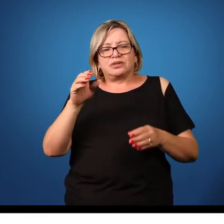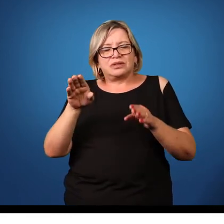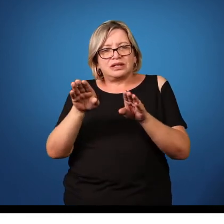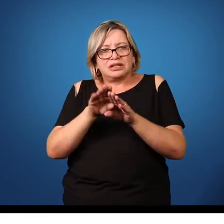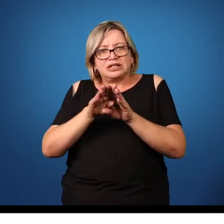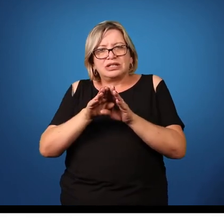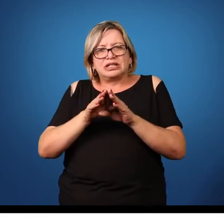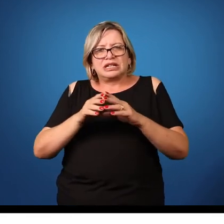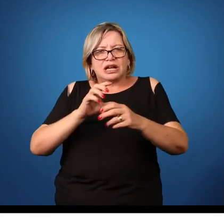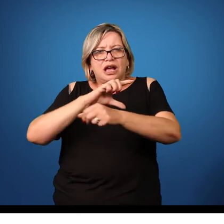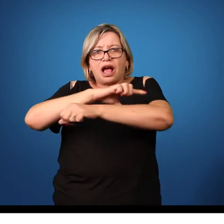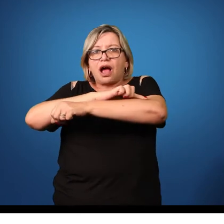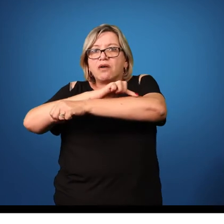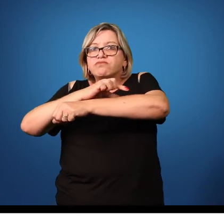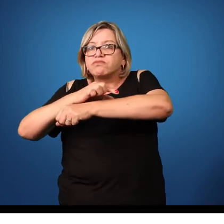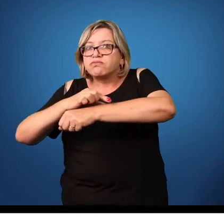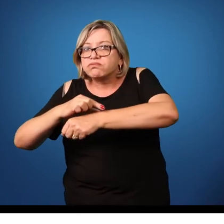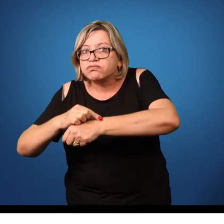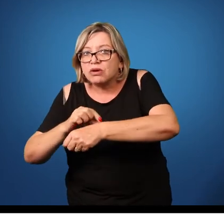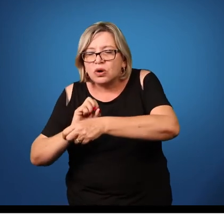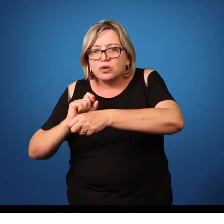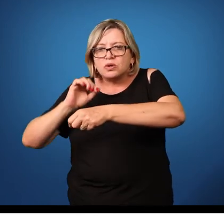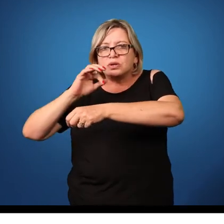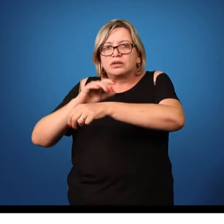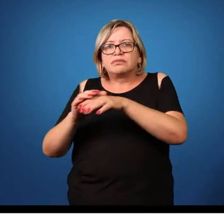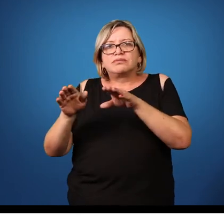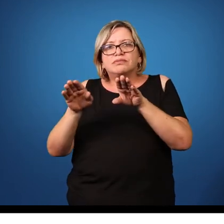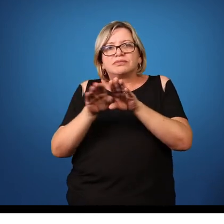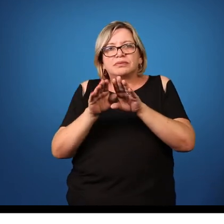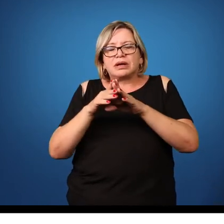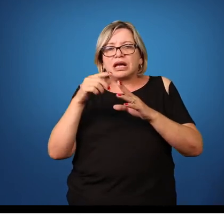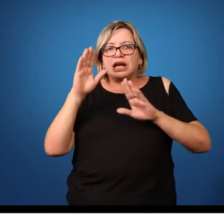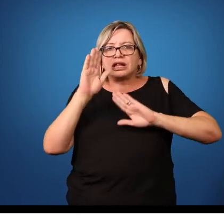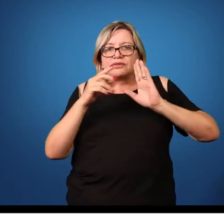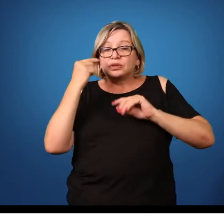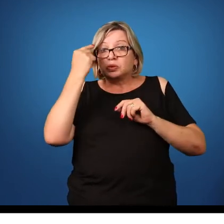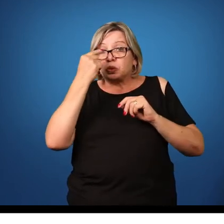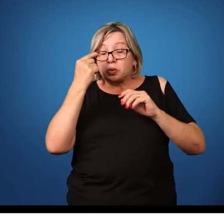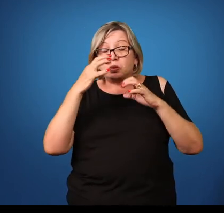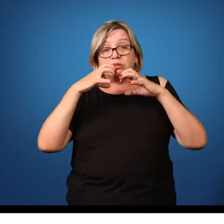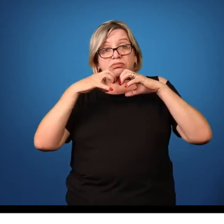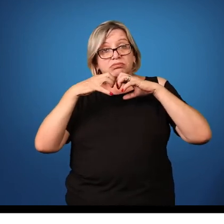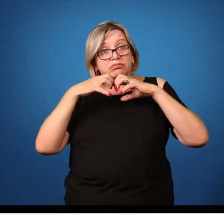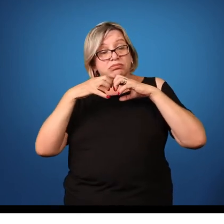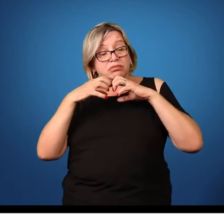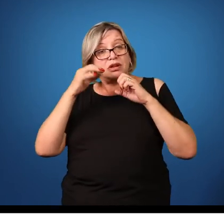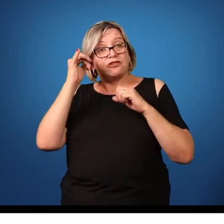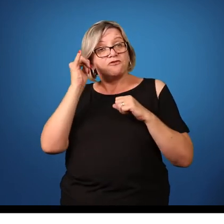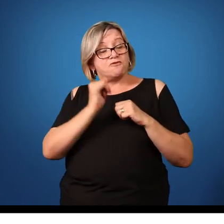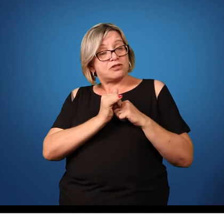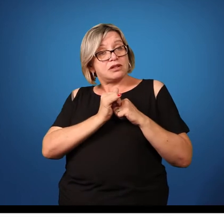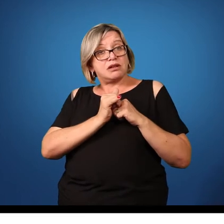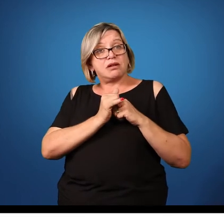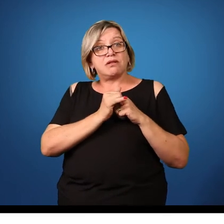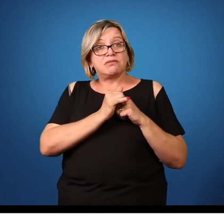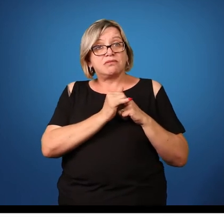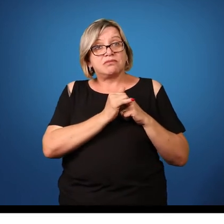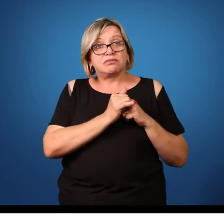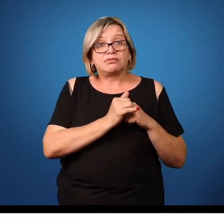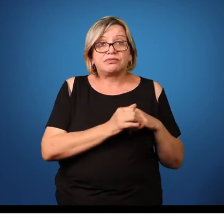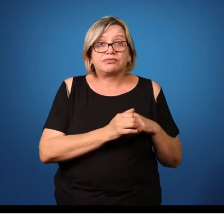tecidos, aos músculos, até mesmo os olhos, o cérebro e se alojar nessa região. Ou seja,